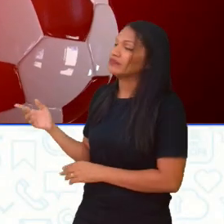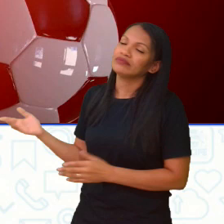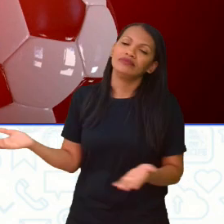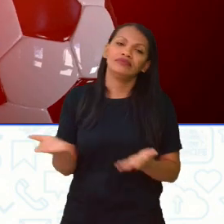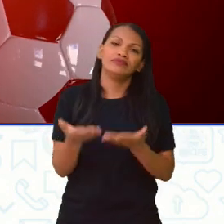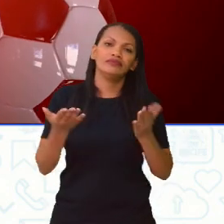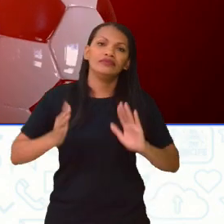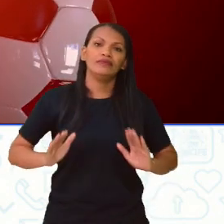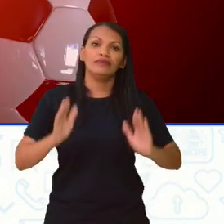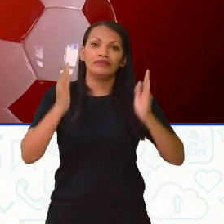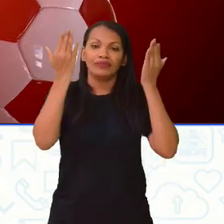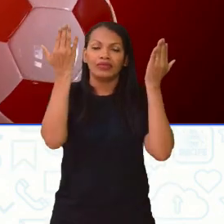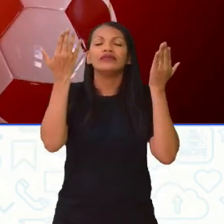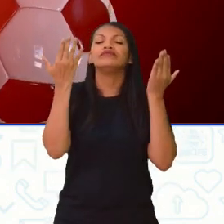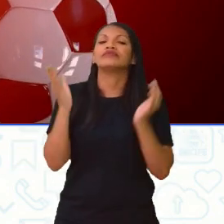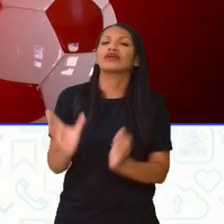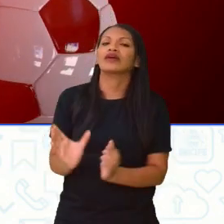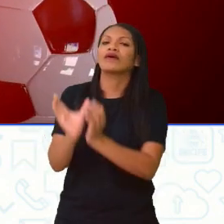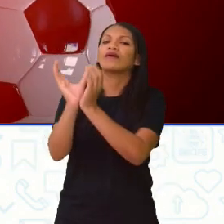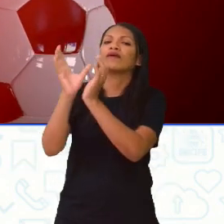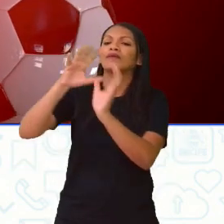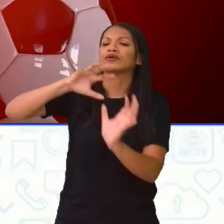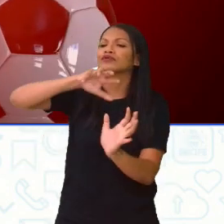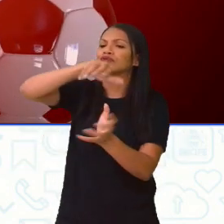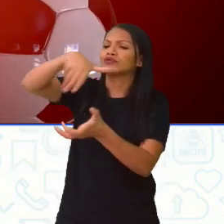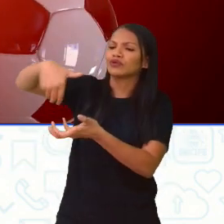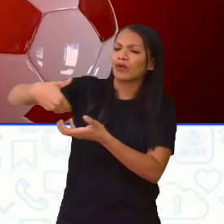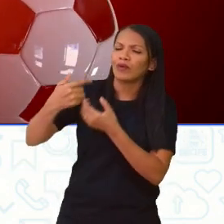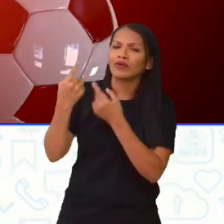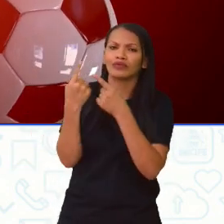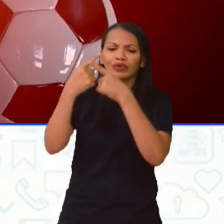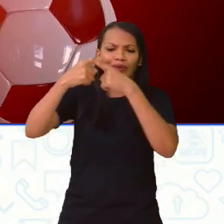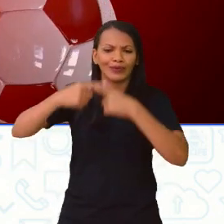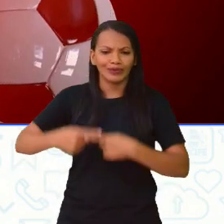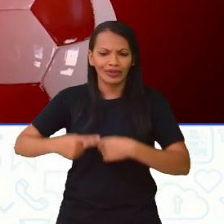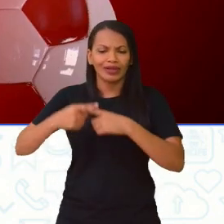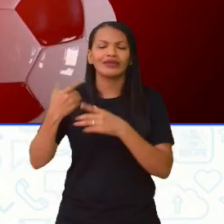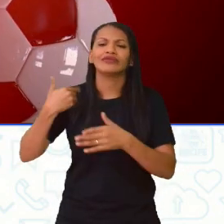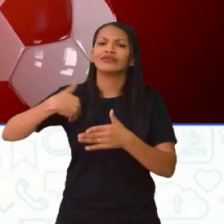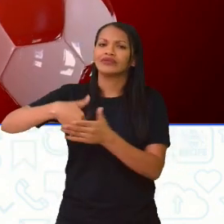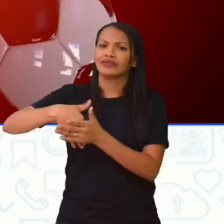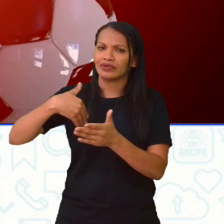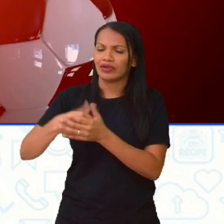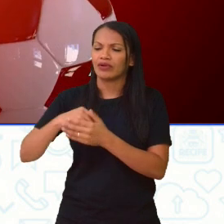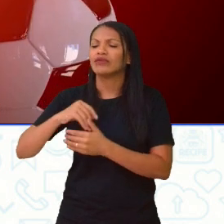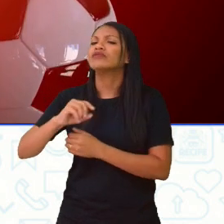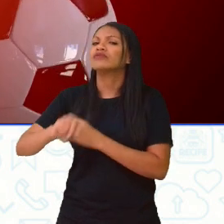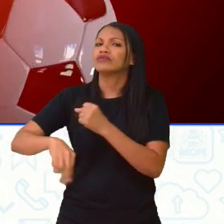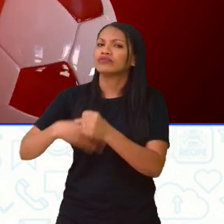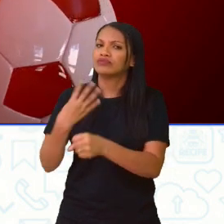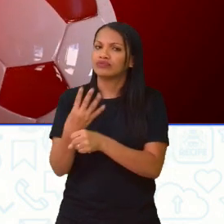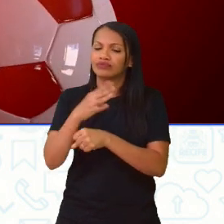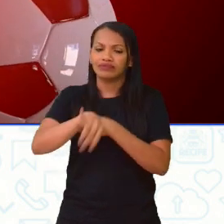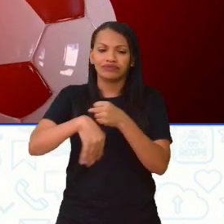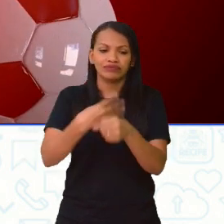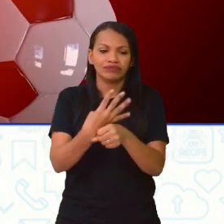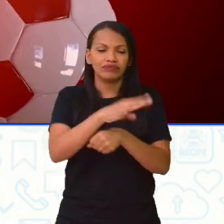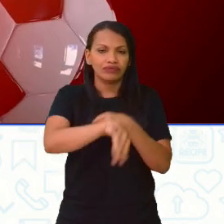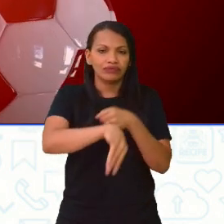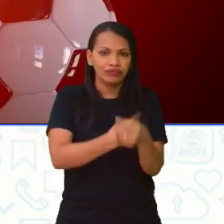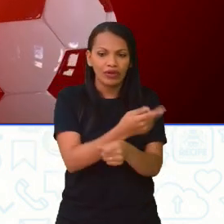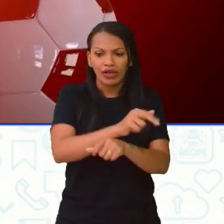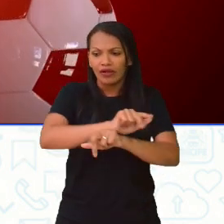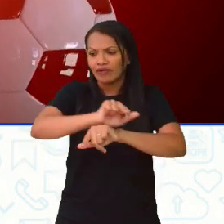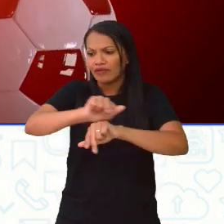o evento mundial da Copa do Mundo. Um campeonato de futebol que acontece a cada 4 anos em diferentes países, né?